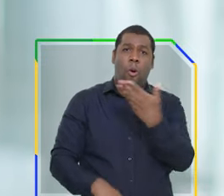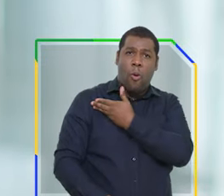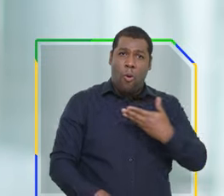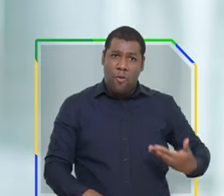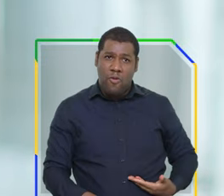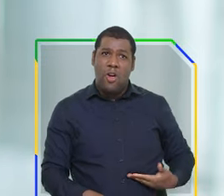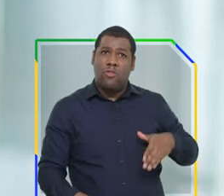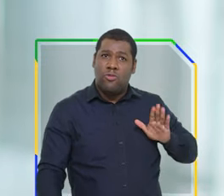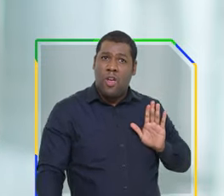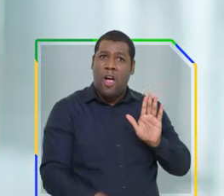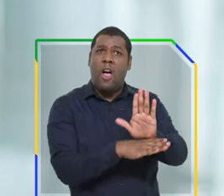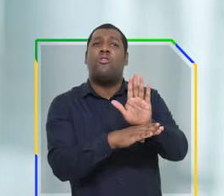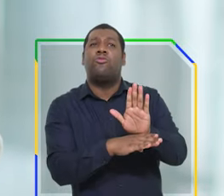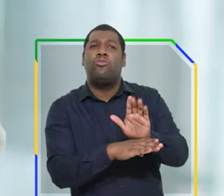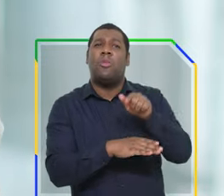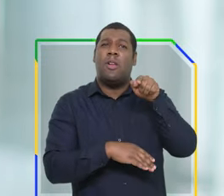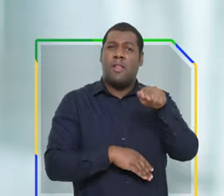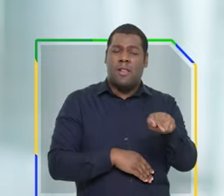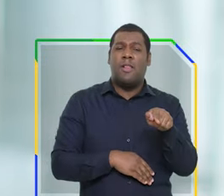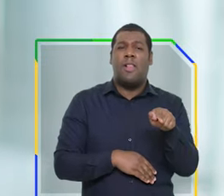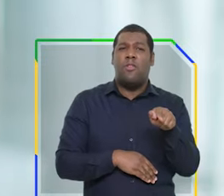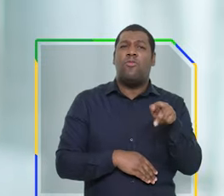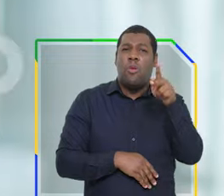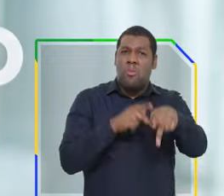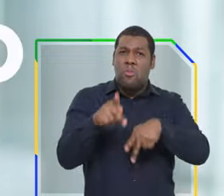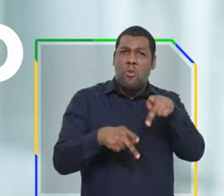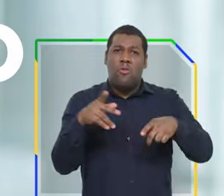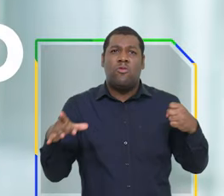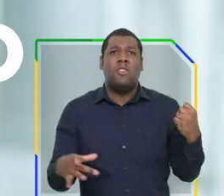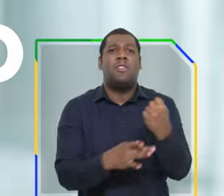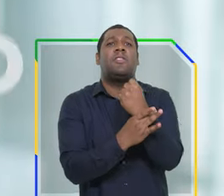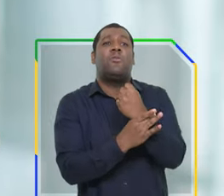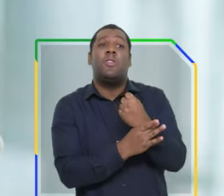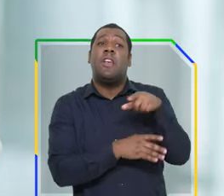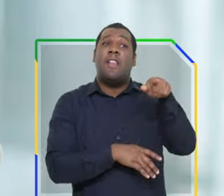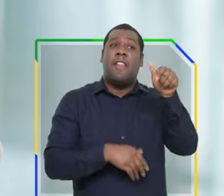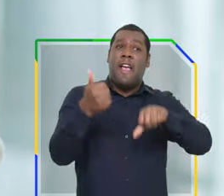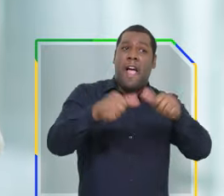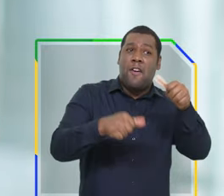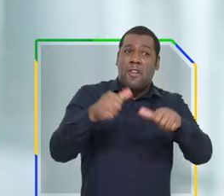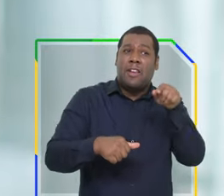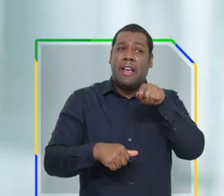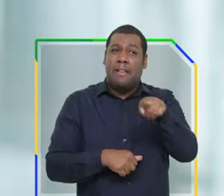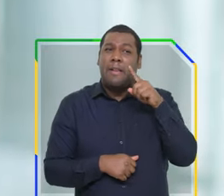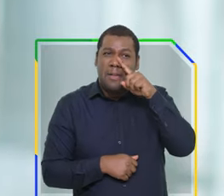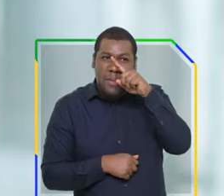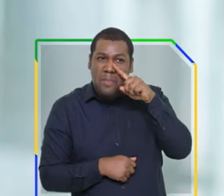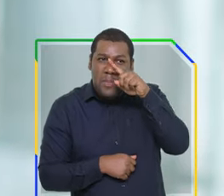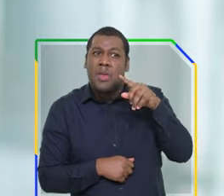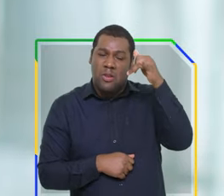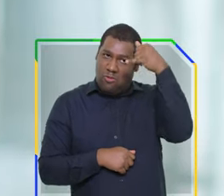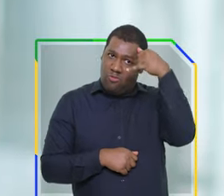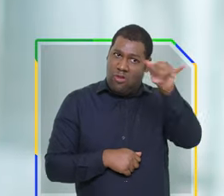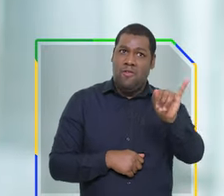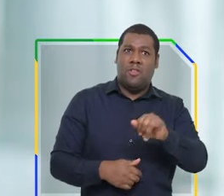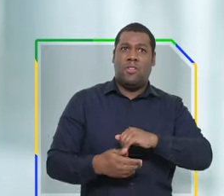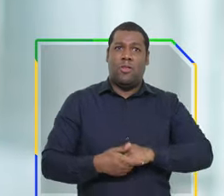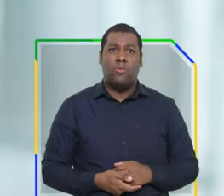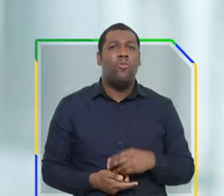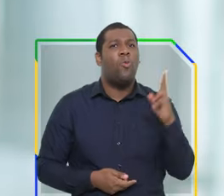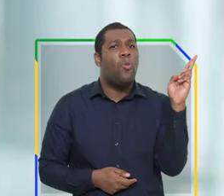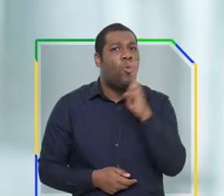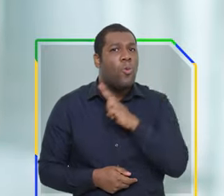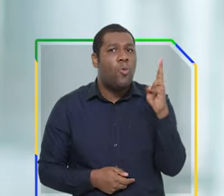com pré-desastre, fortalecendo ações de análise de risco, prevenção e preparação. Diante da